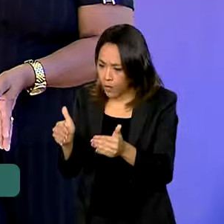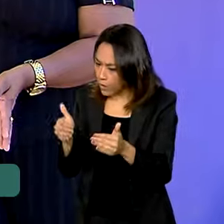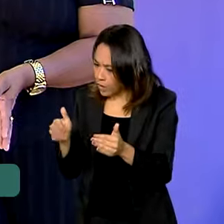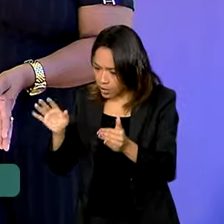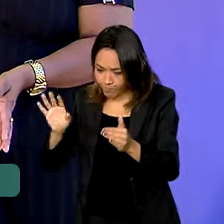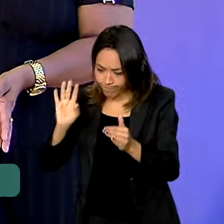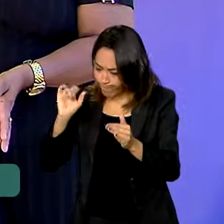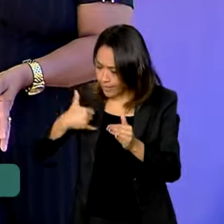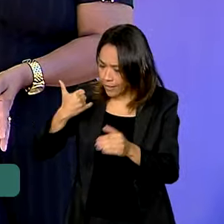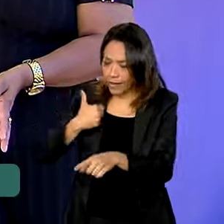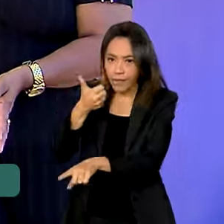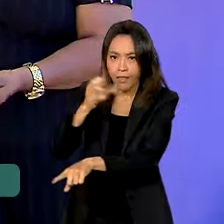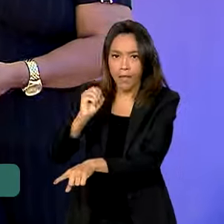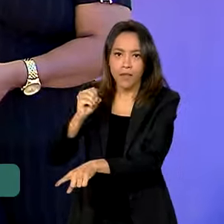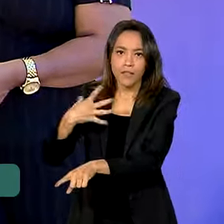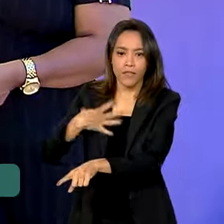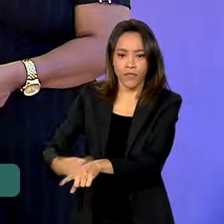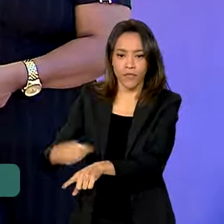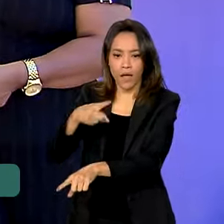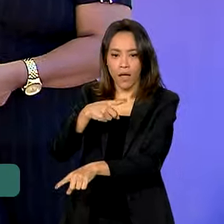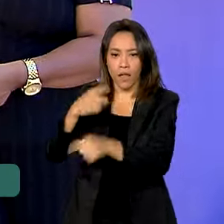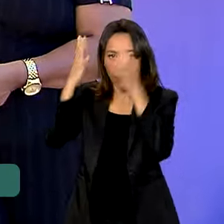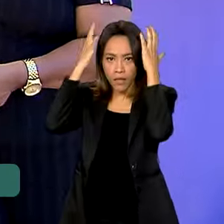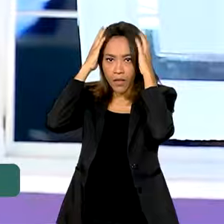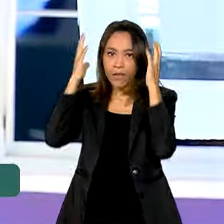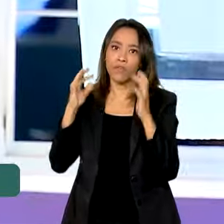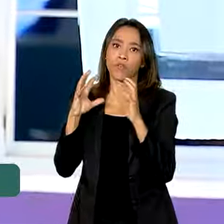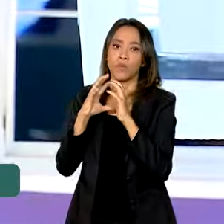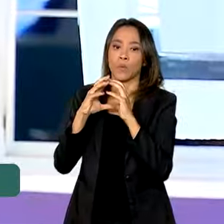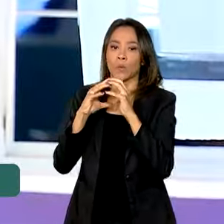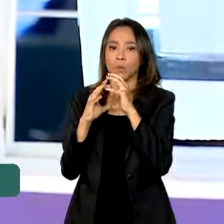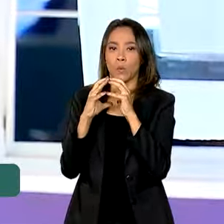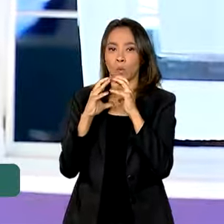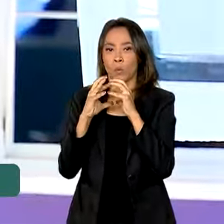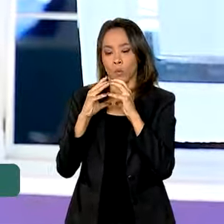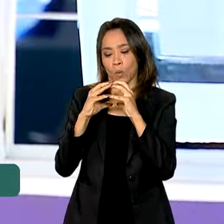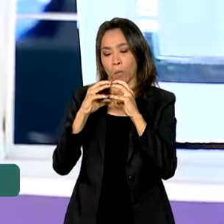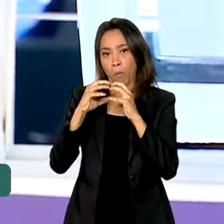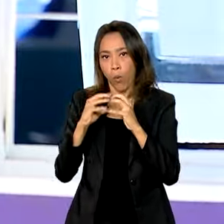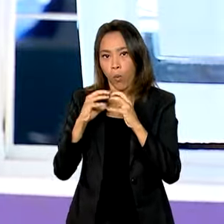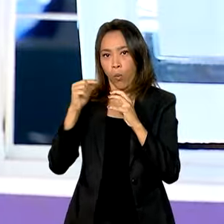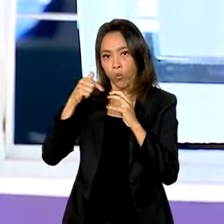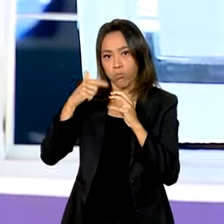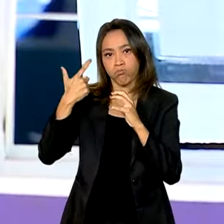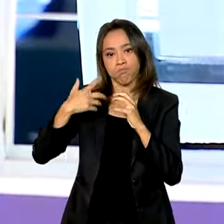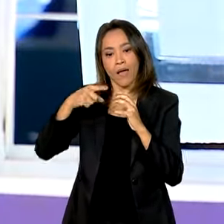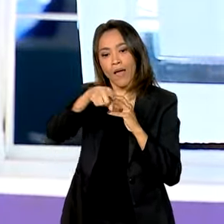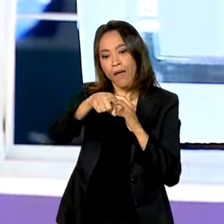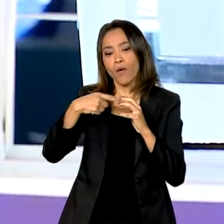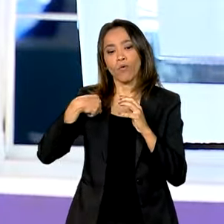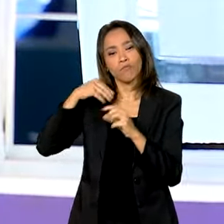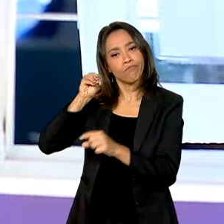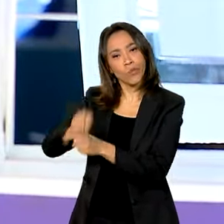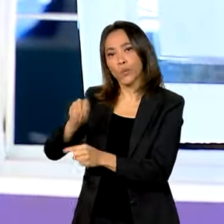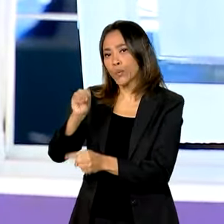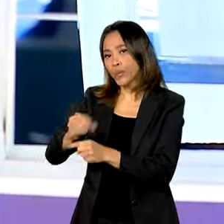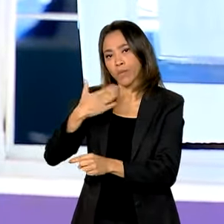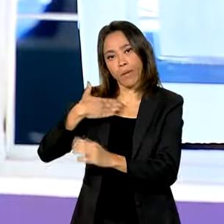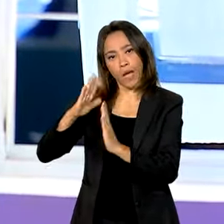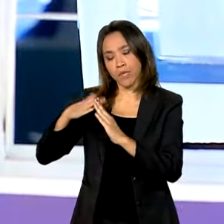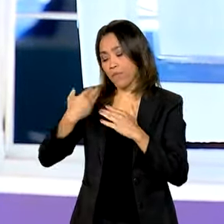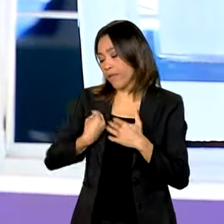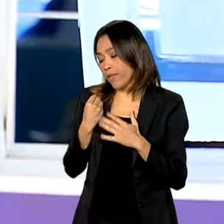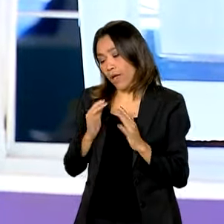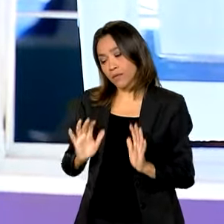Helena, de 10 anos, que nasceu com paralisia cerebral. Parei total, só cuido dela de casa e minha vida